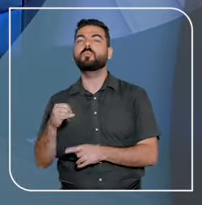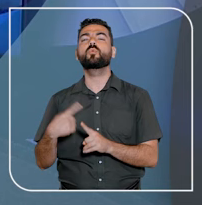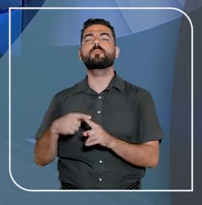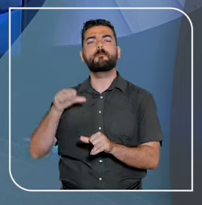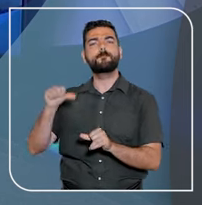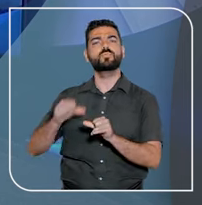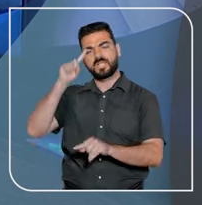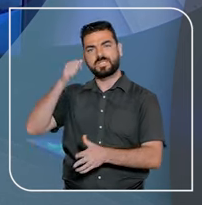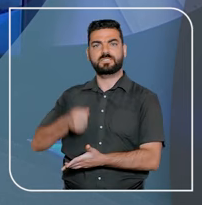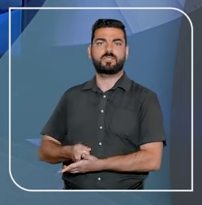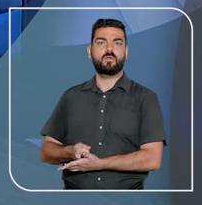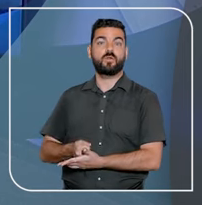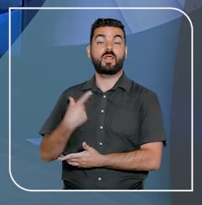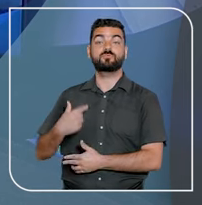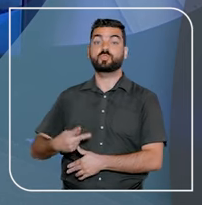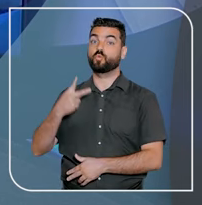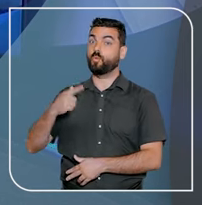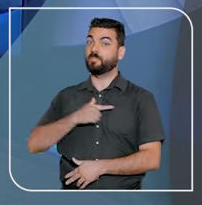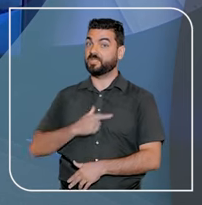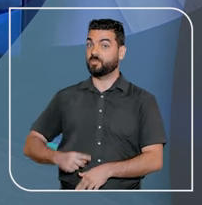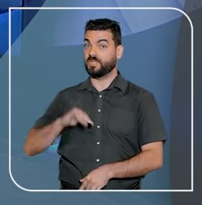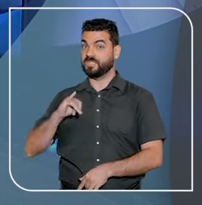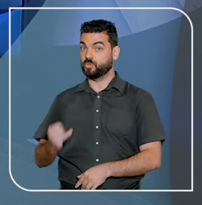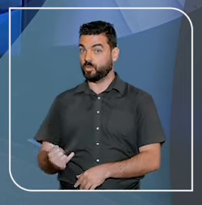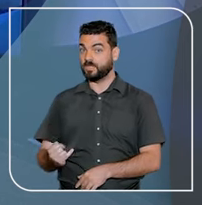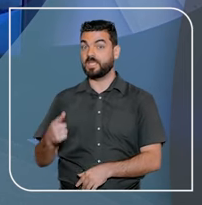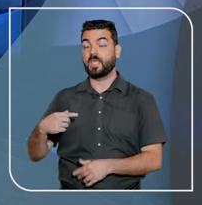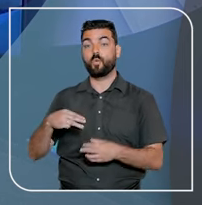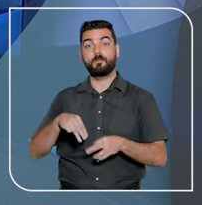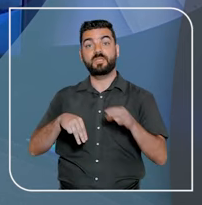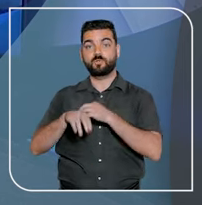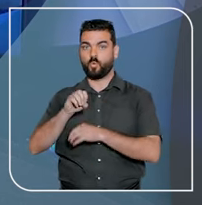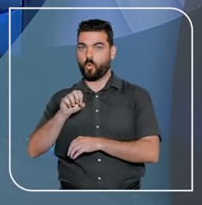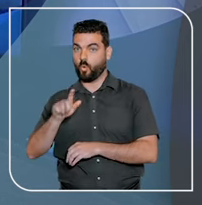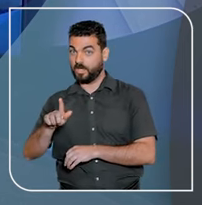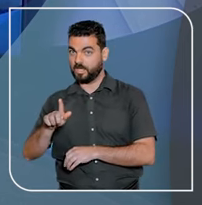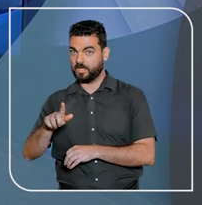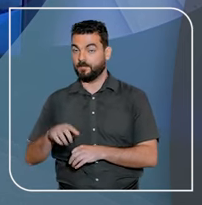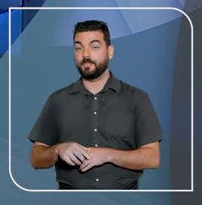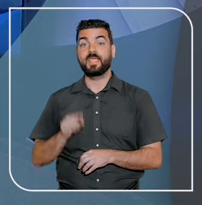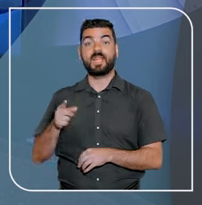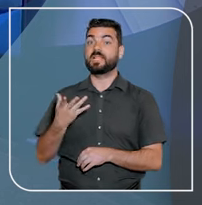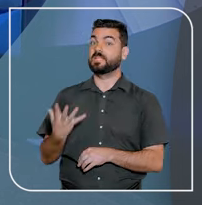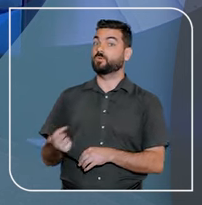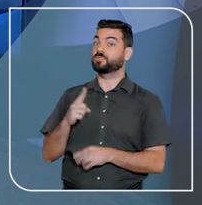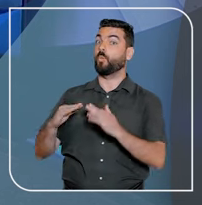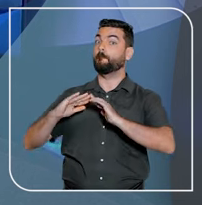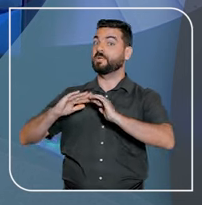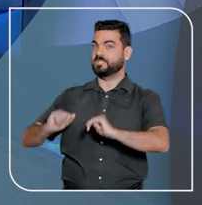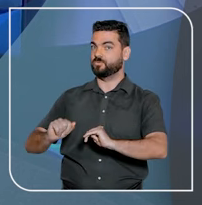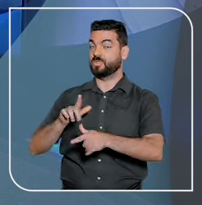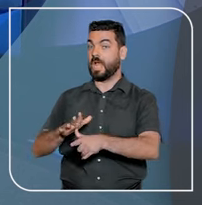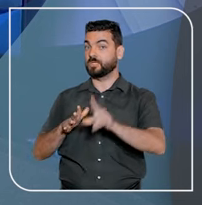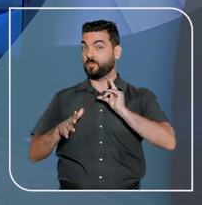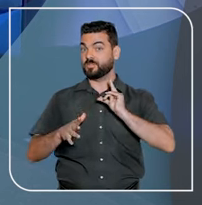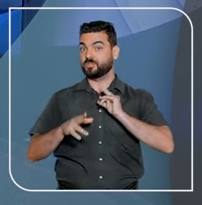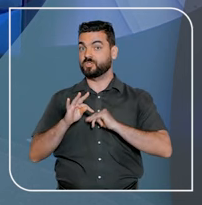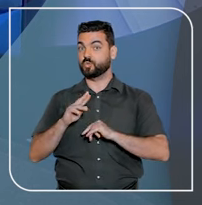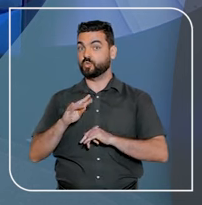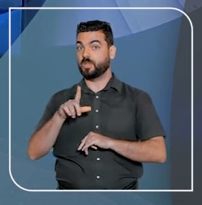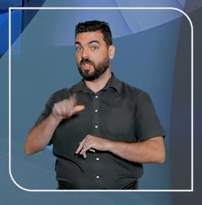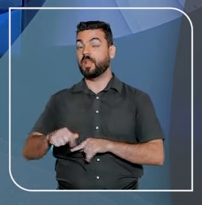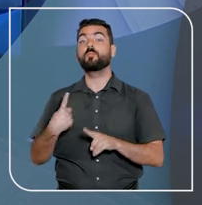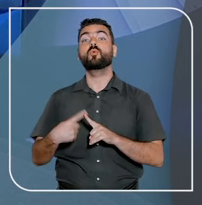Unaí para reverter decisão do vice-presidente do STJ, ministro Og Fernandes, que negou o pedido de